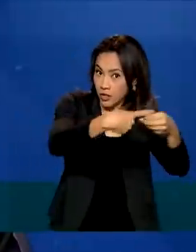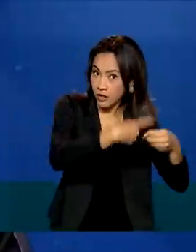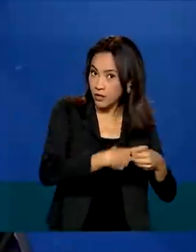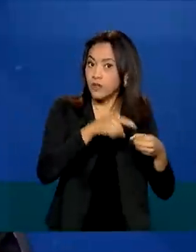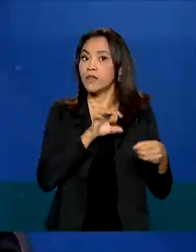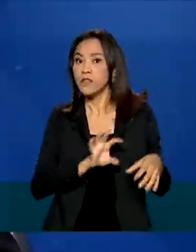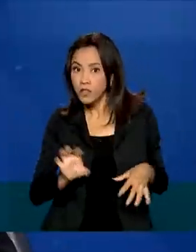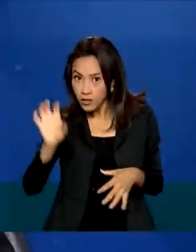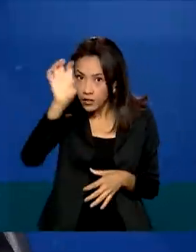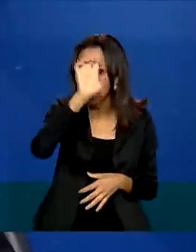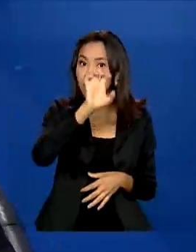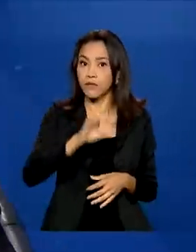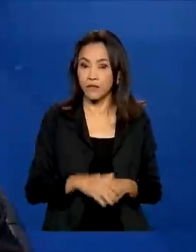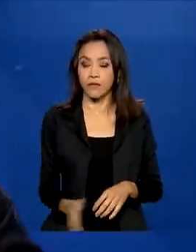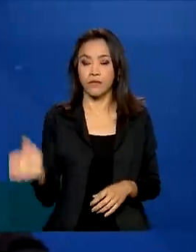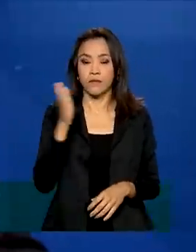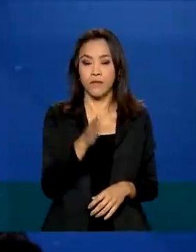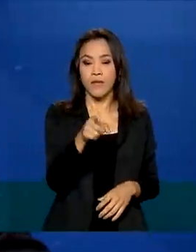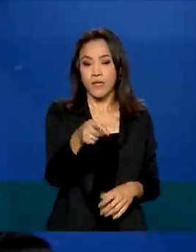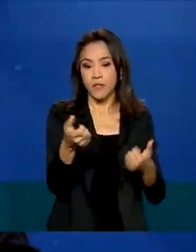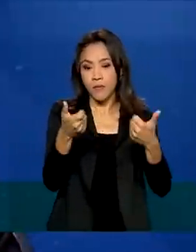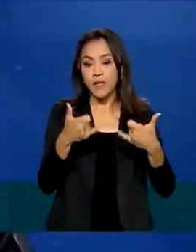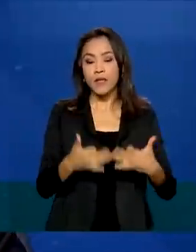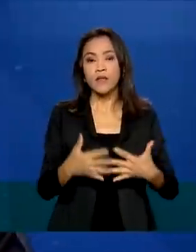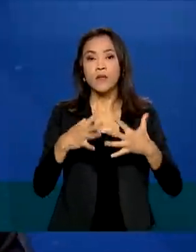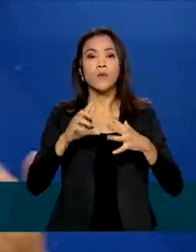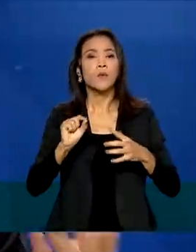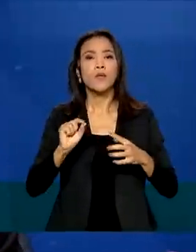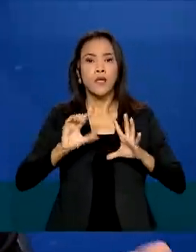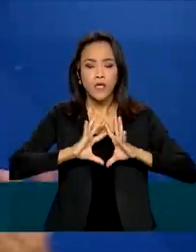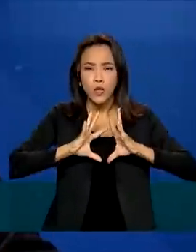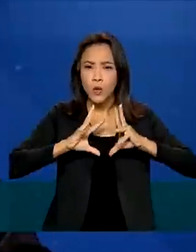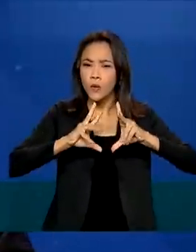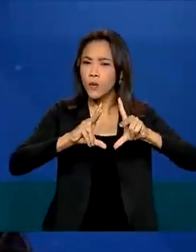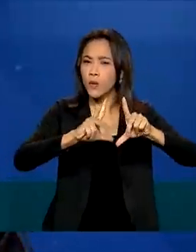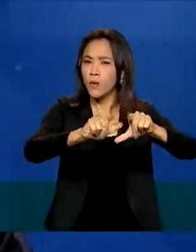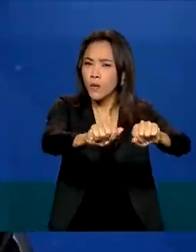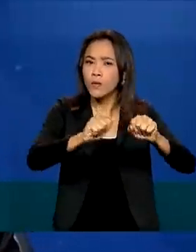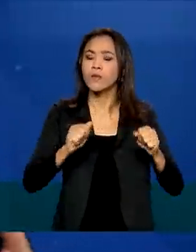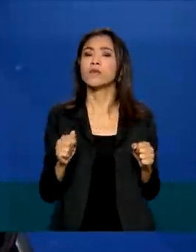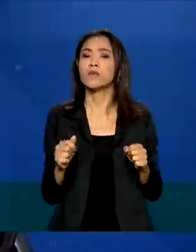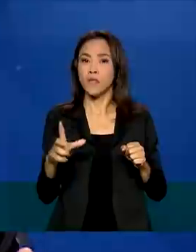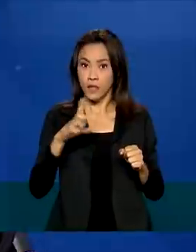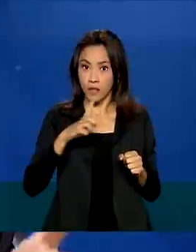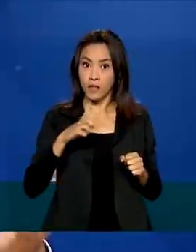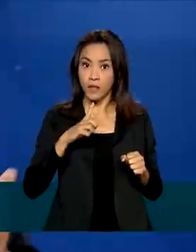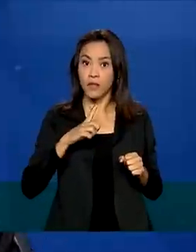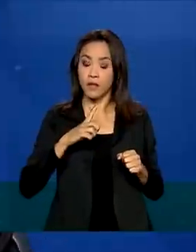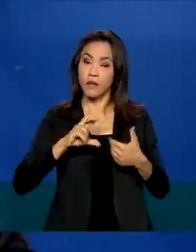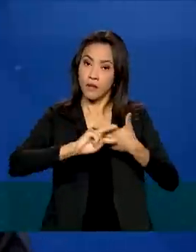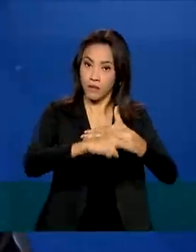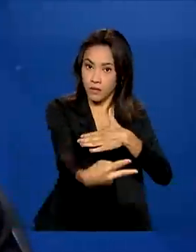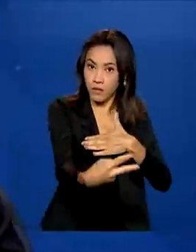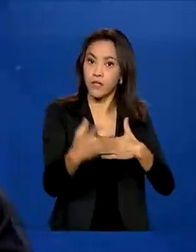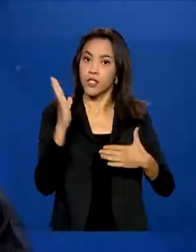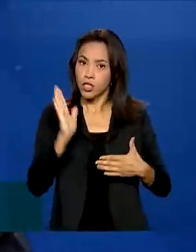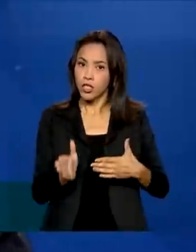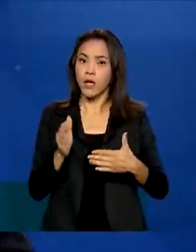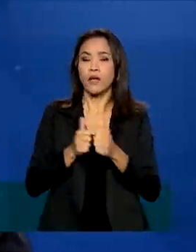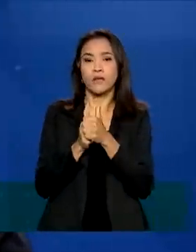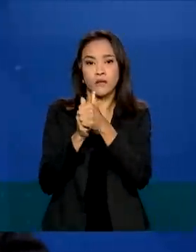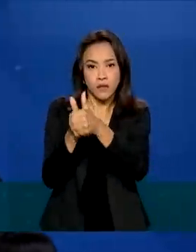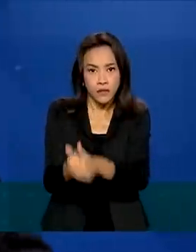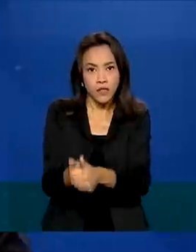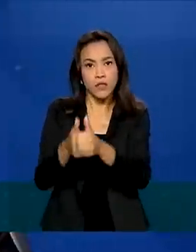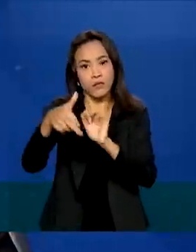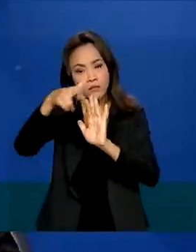ideia é que se tenha uma previsibilidade para que todos que de alguma forma são afetados ou que de alguma forma fizeram seus normativos com base